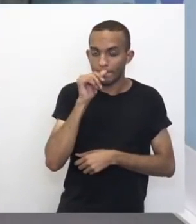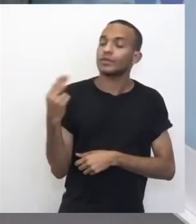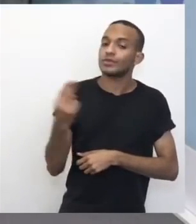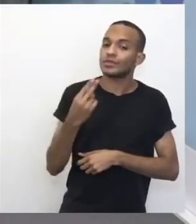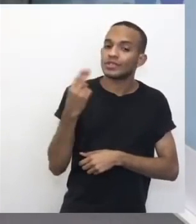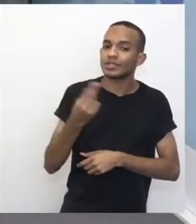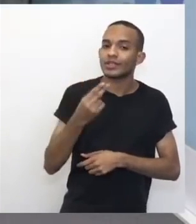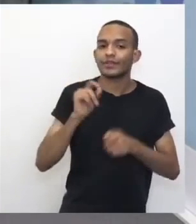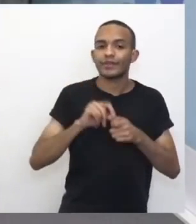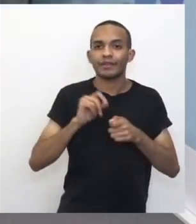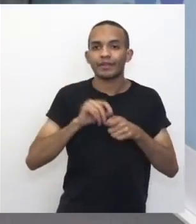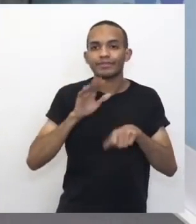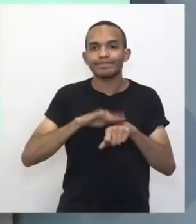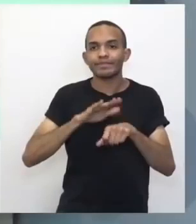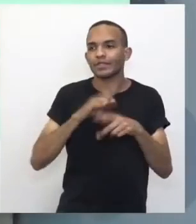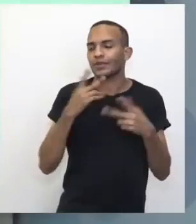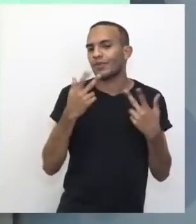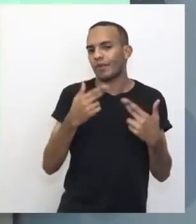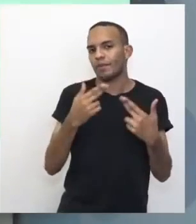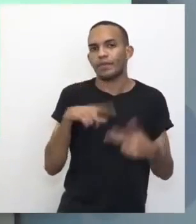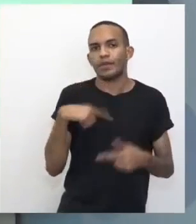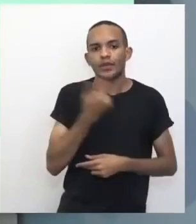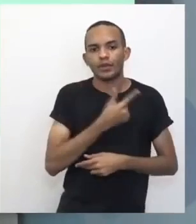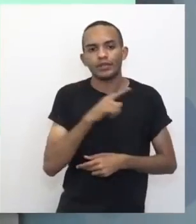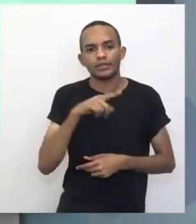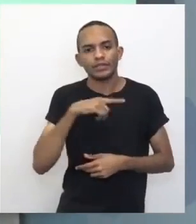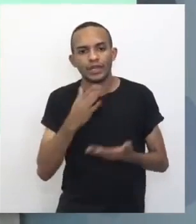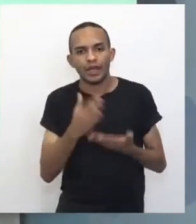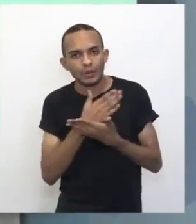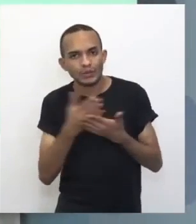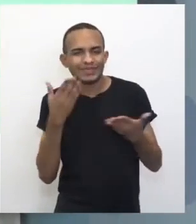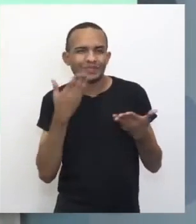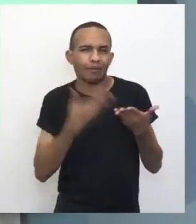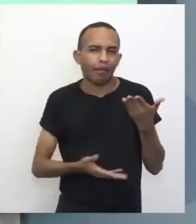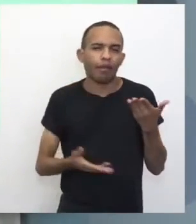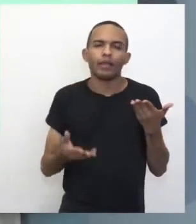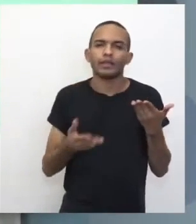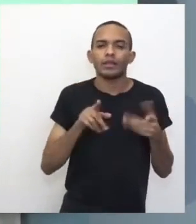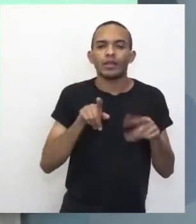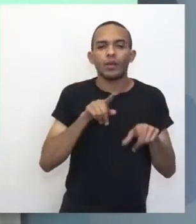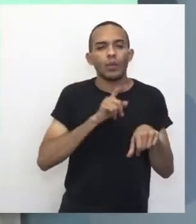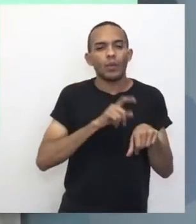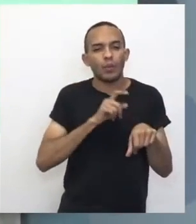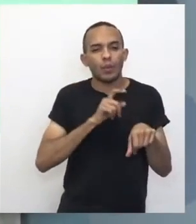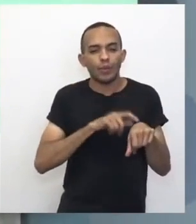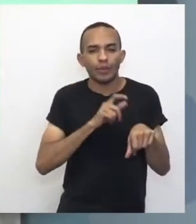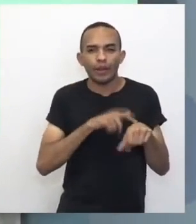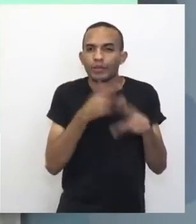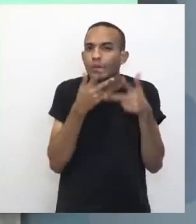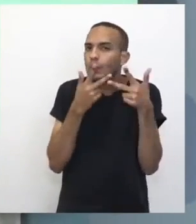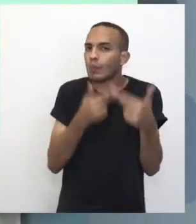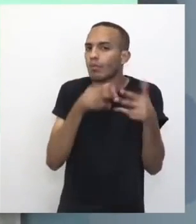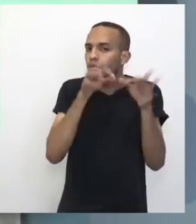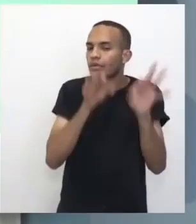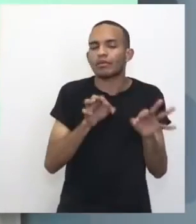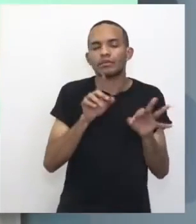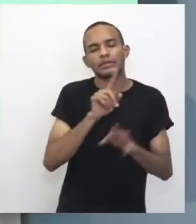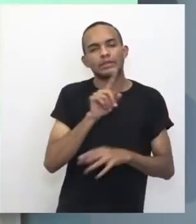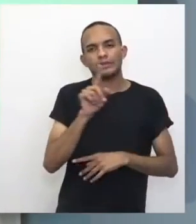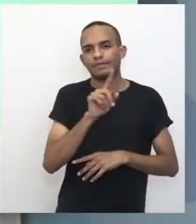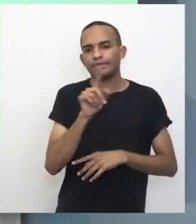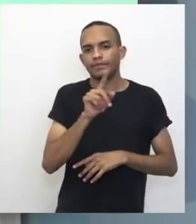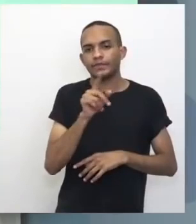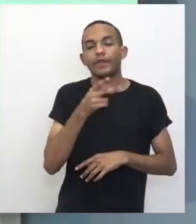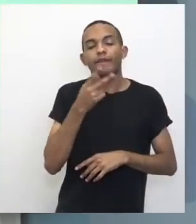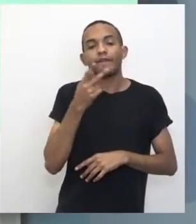dá para fazer exatamente, né? Nós vamos ter aí algumas perdas. O horário não vai ficar exatamente no horário definido, né?